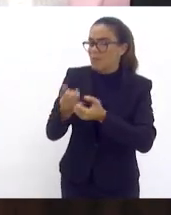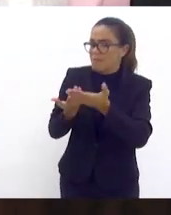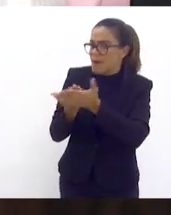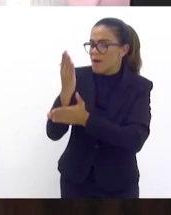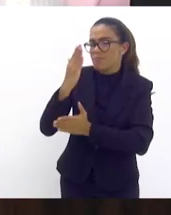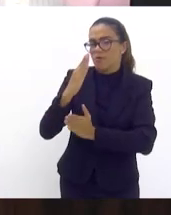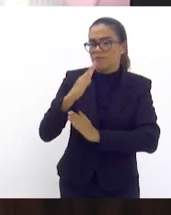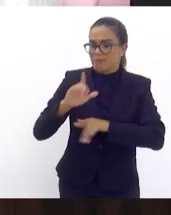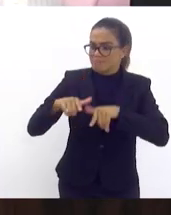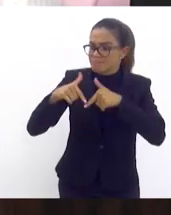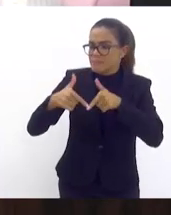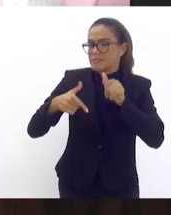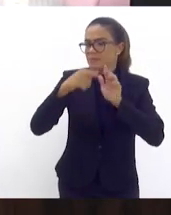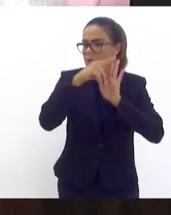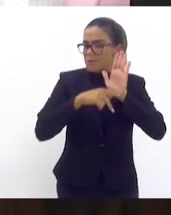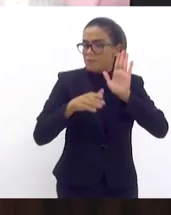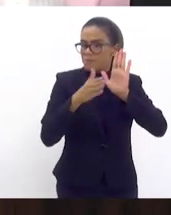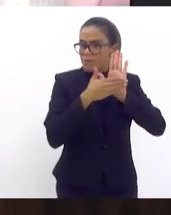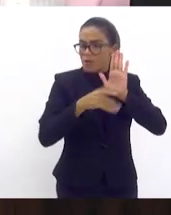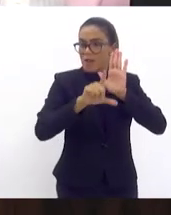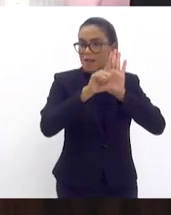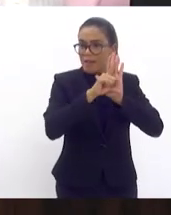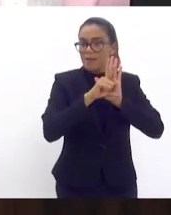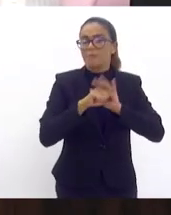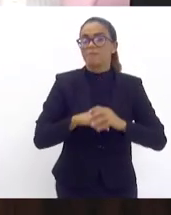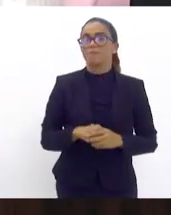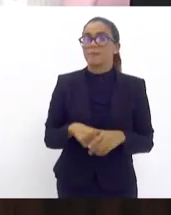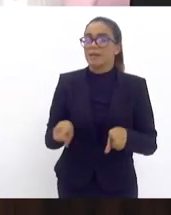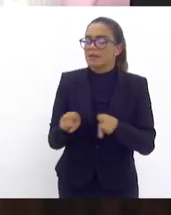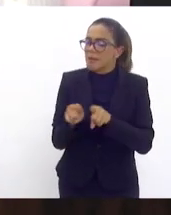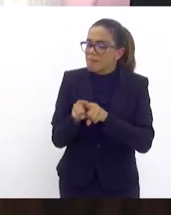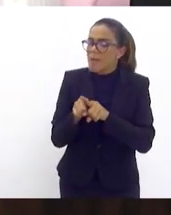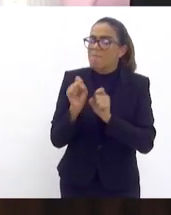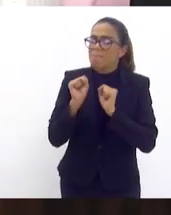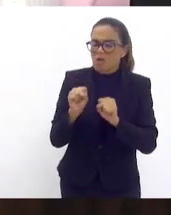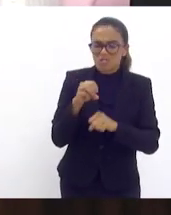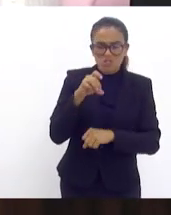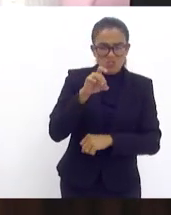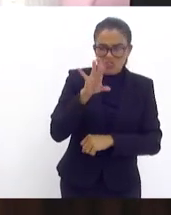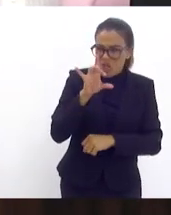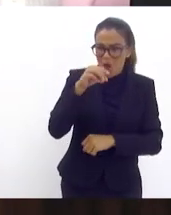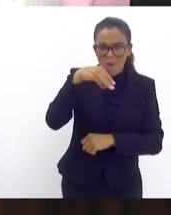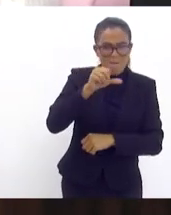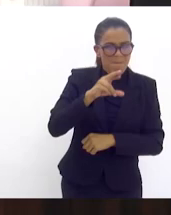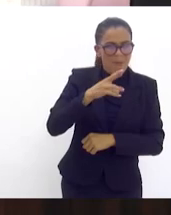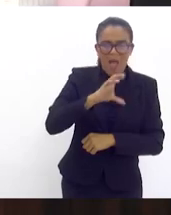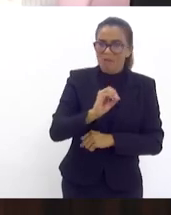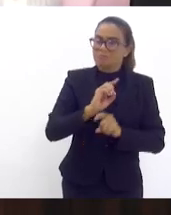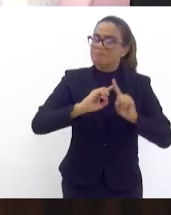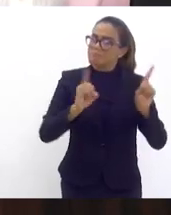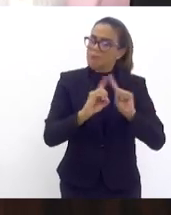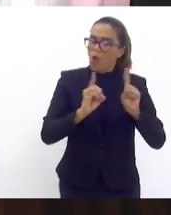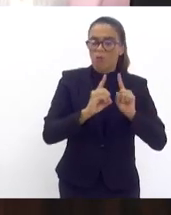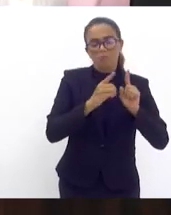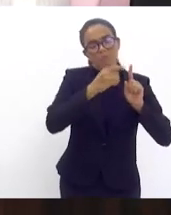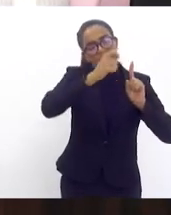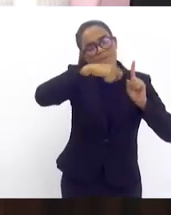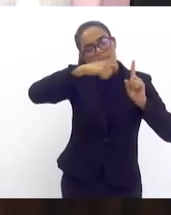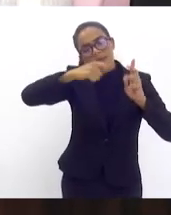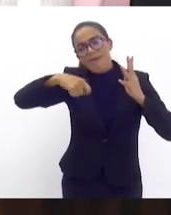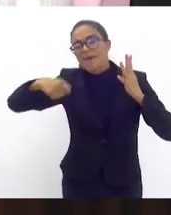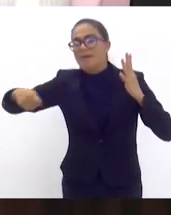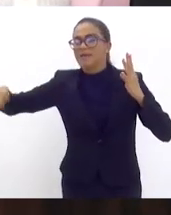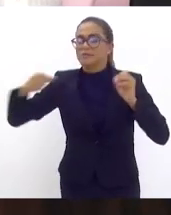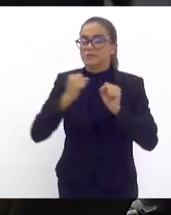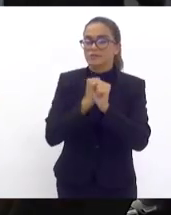sua iniciativa muito importante mas que esse debate possa ultrapassar o mês de março e prosseguir pelos próximos meses muito